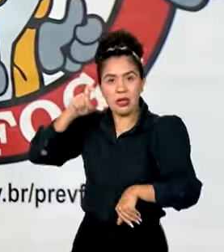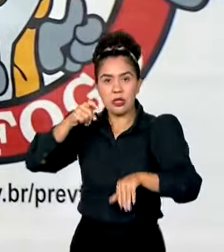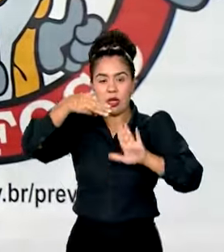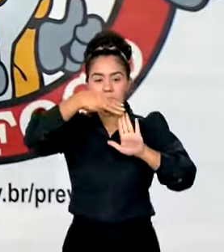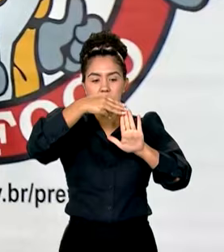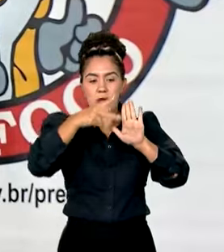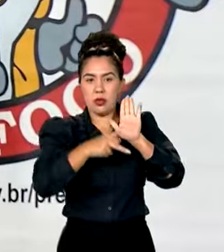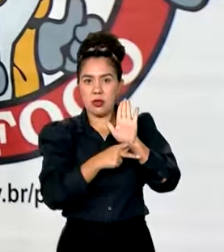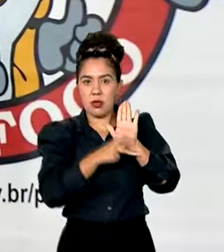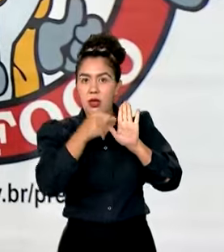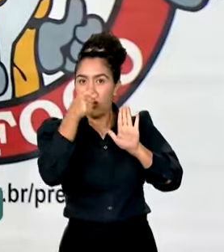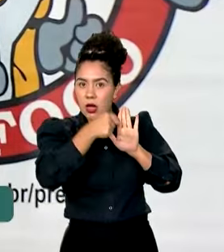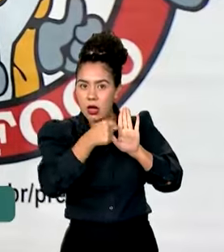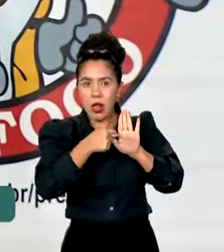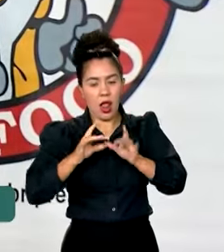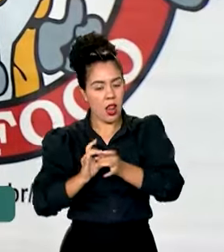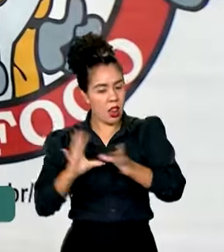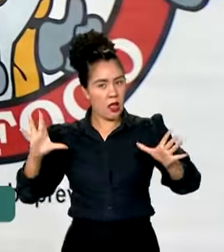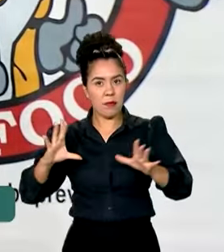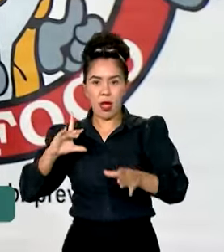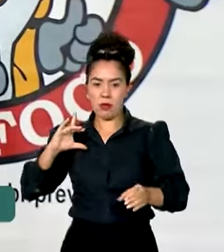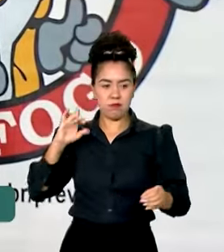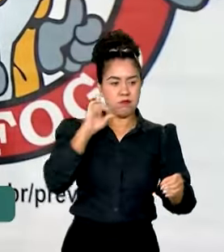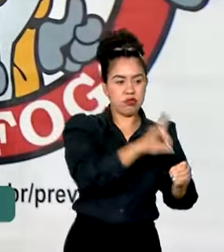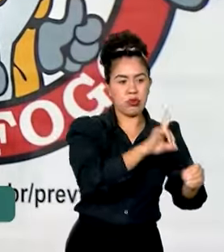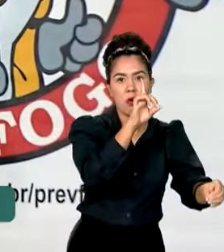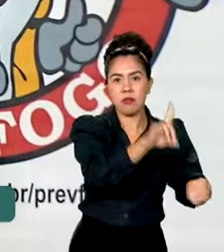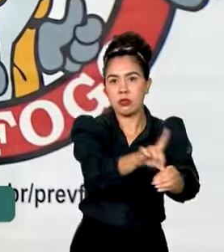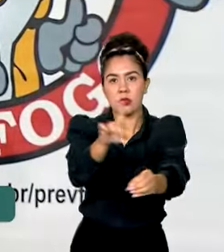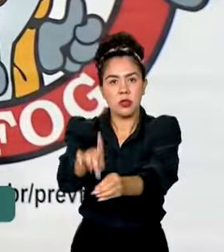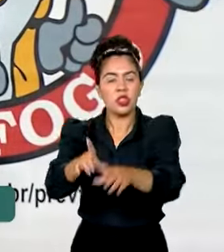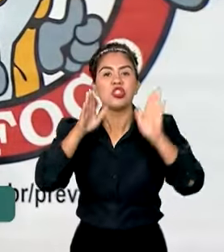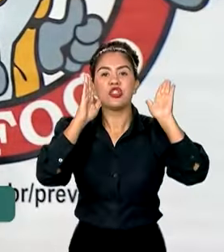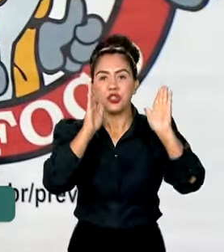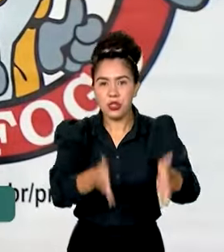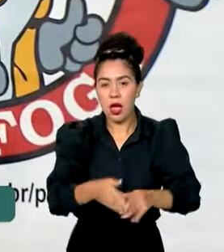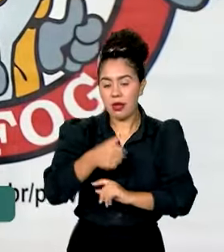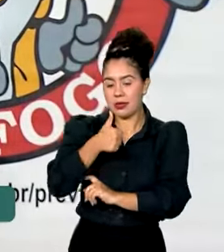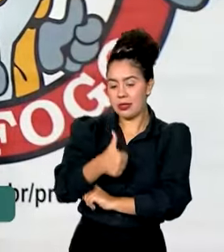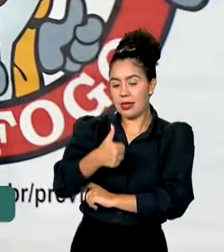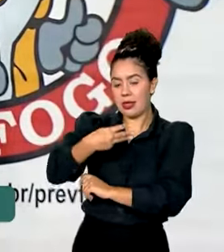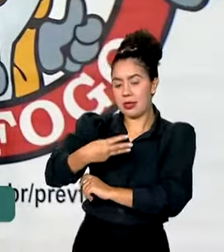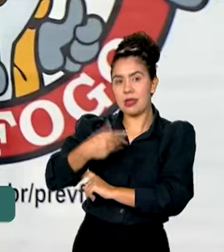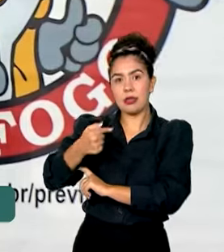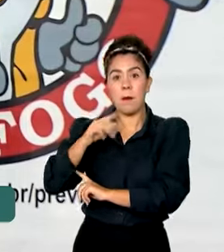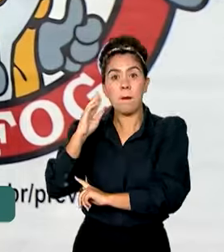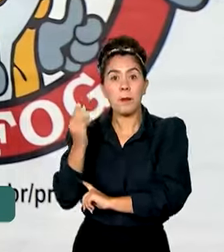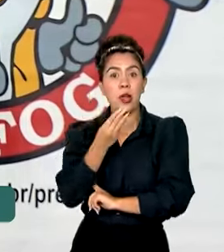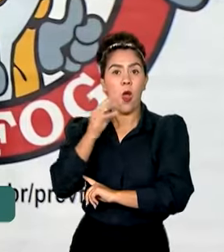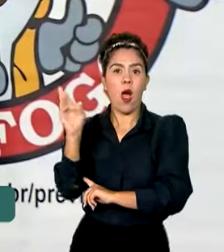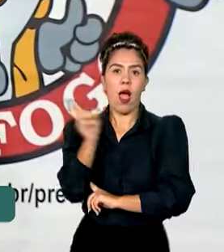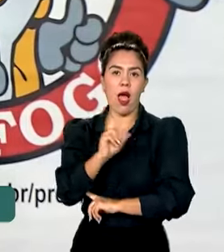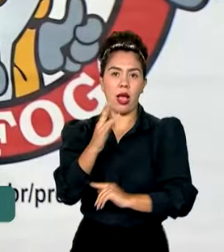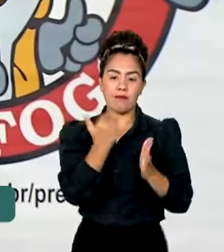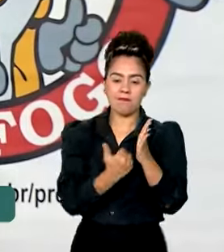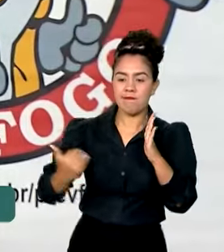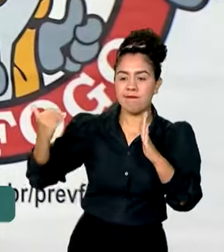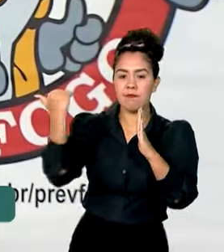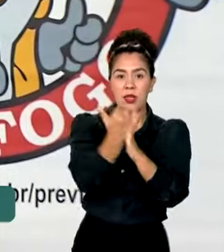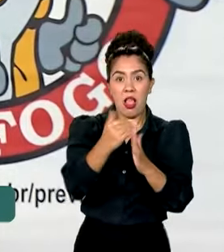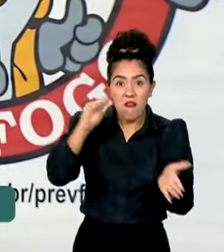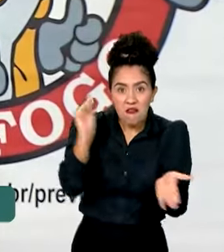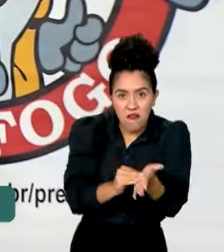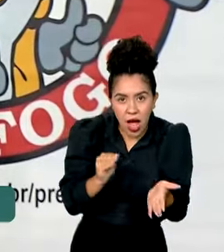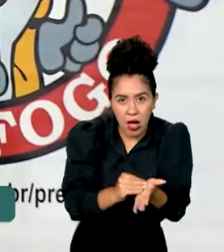imediato, nós liberamos, já está na conta dos ministérios, 137 milhões a mais. Então, não é falta de